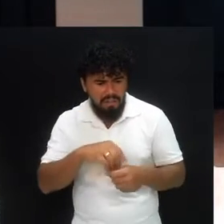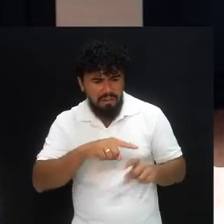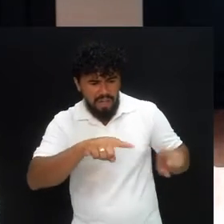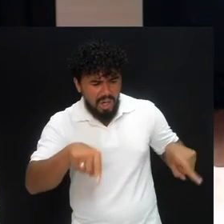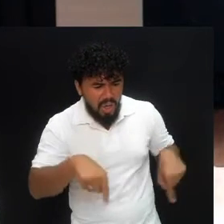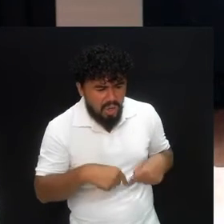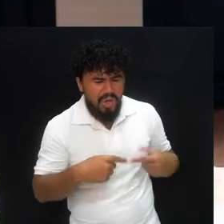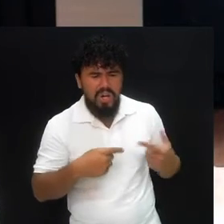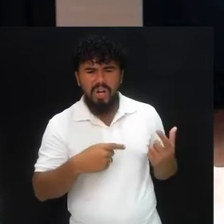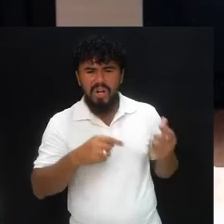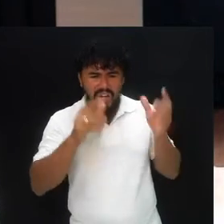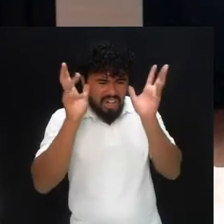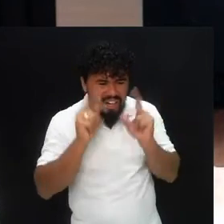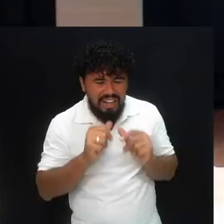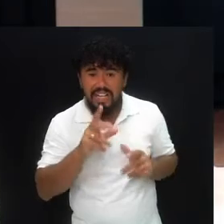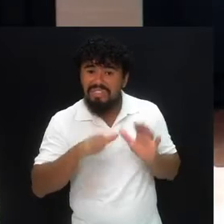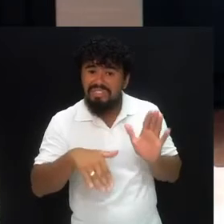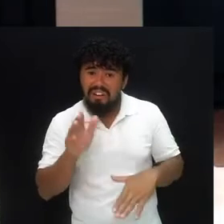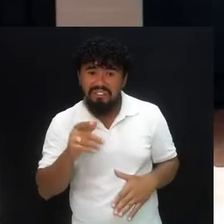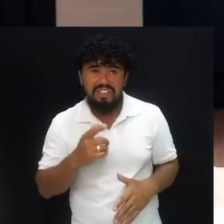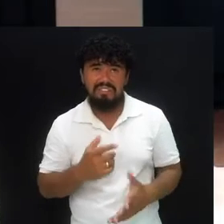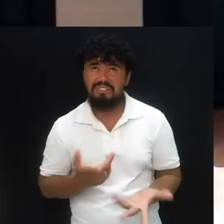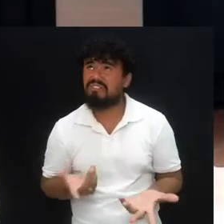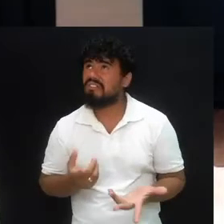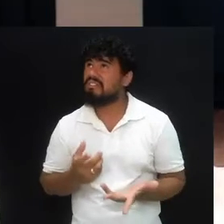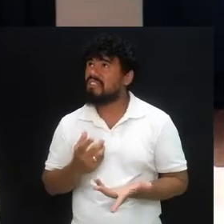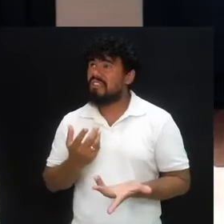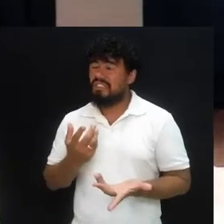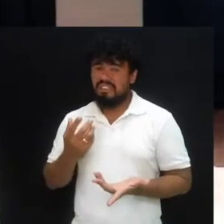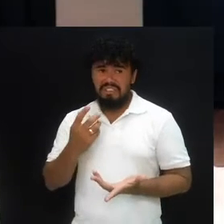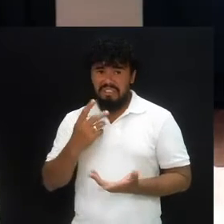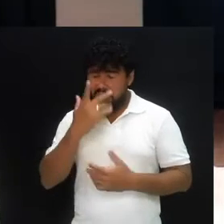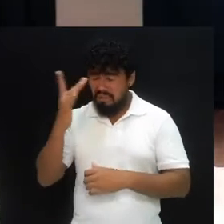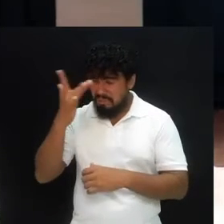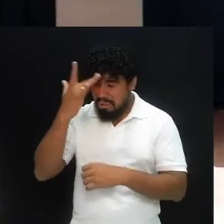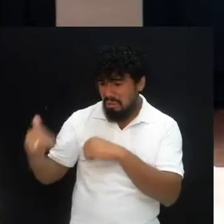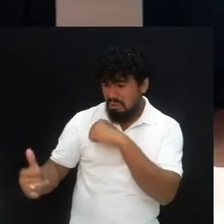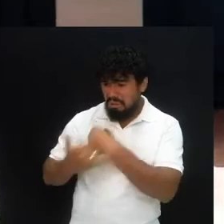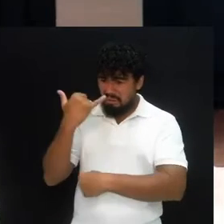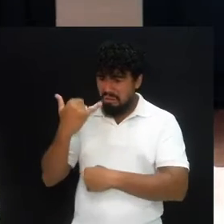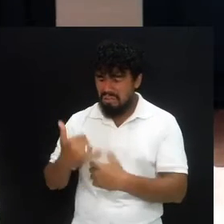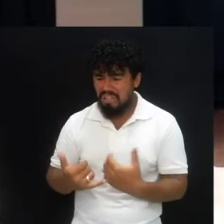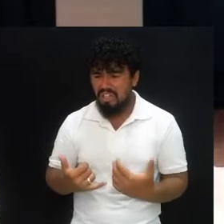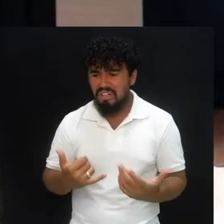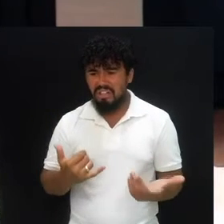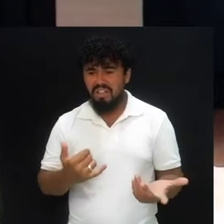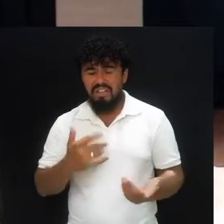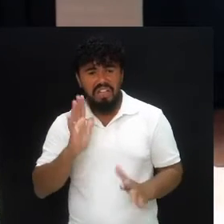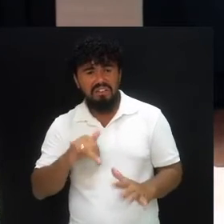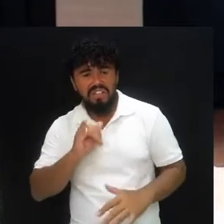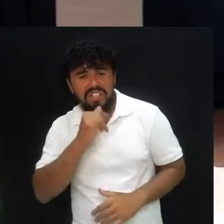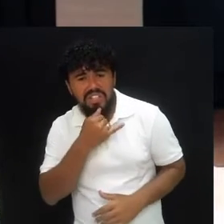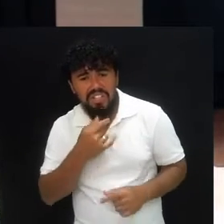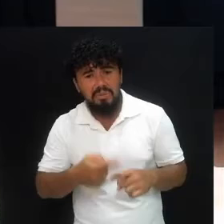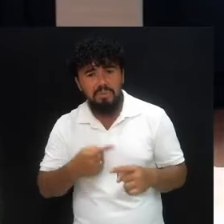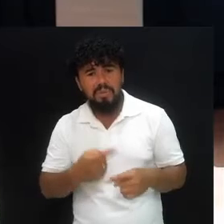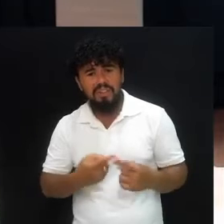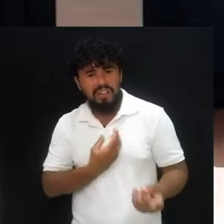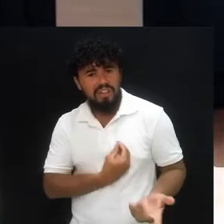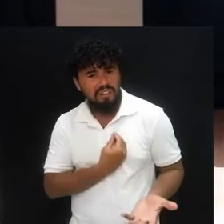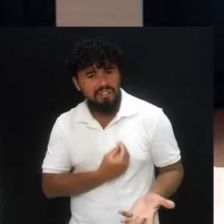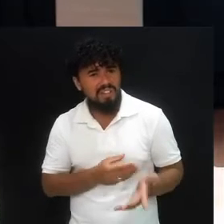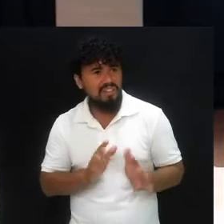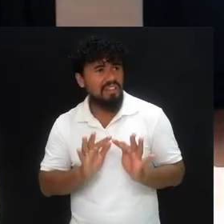sofrendo, se sentindo talvez injustiçado, se sentindo triste diante dos desafios que a vida está